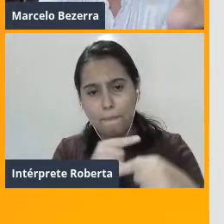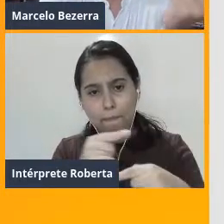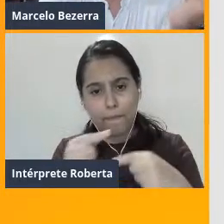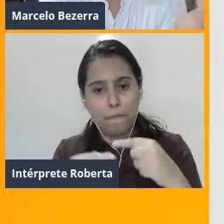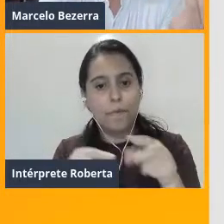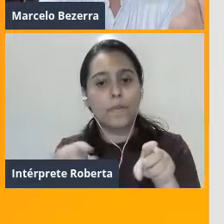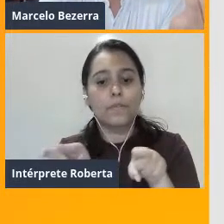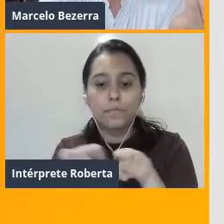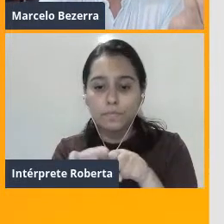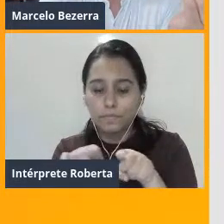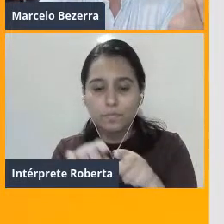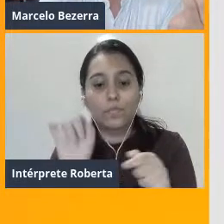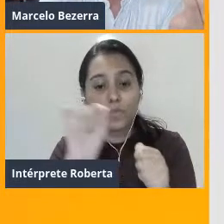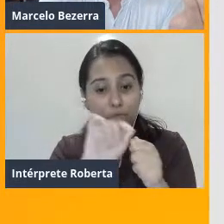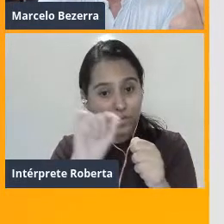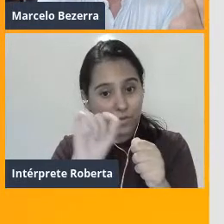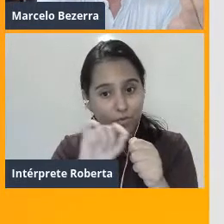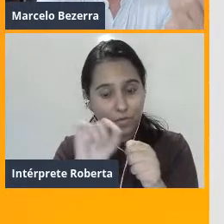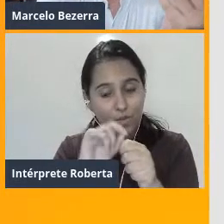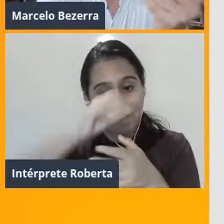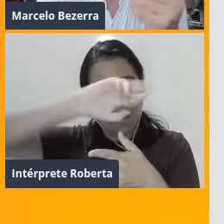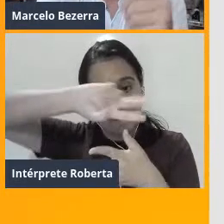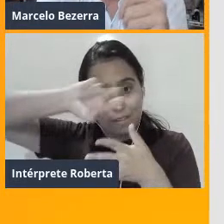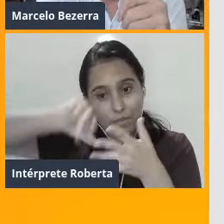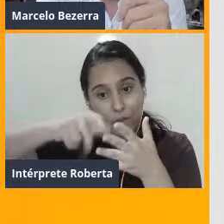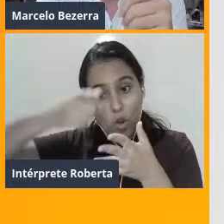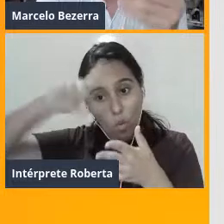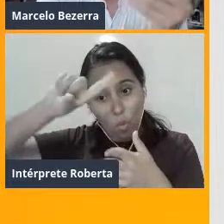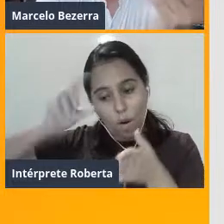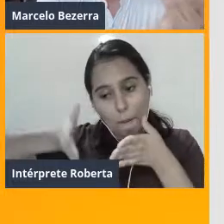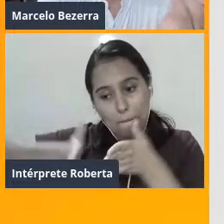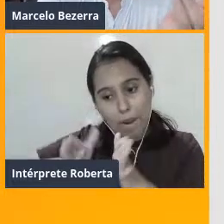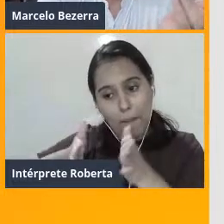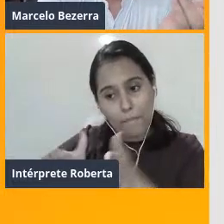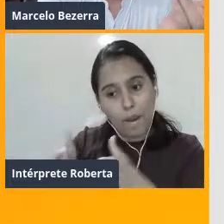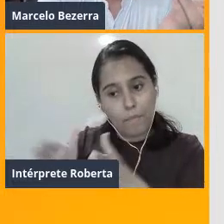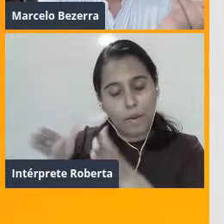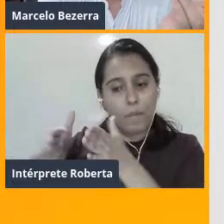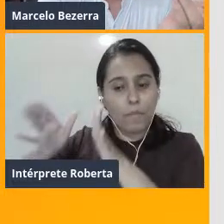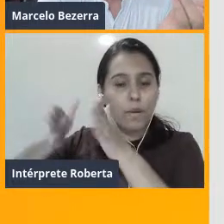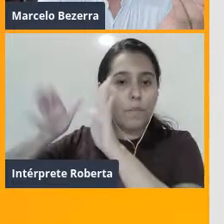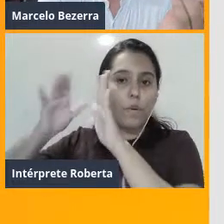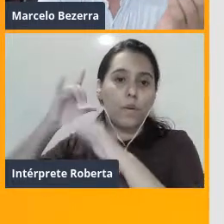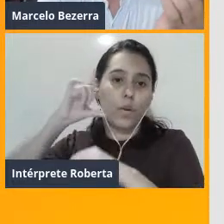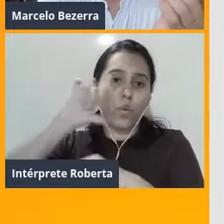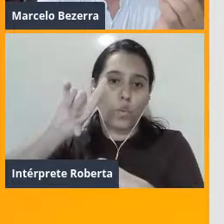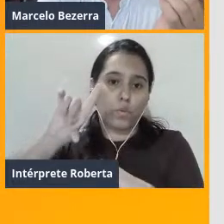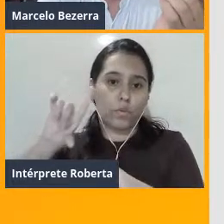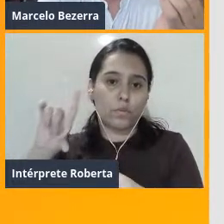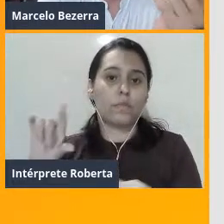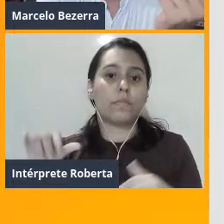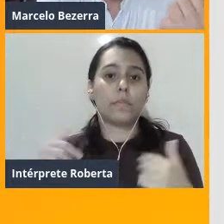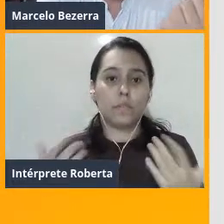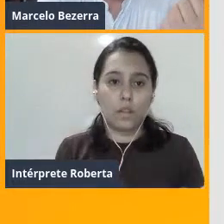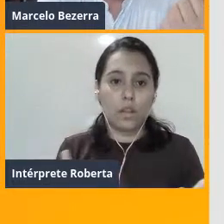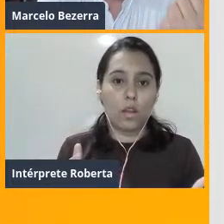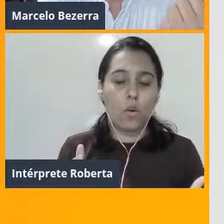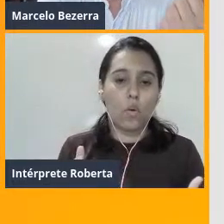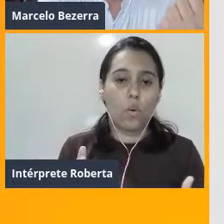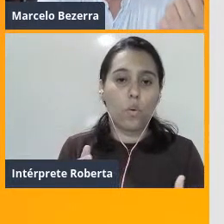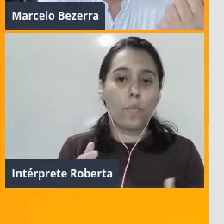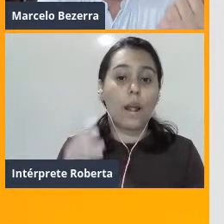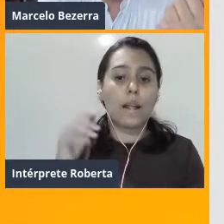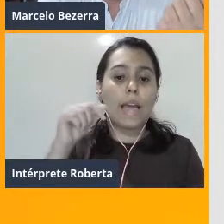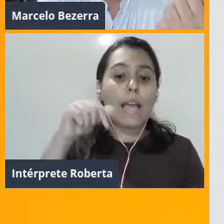nascimento em outras espécies. Para vocês terem uma ideia, o Brasil, o primeiro